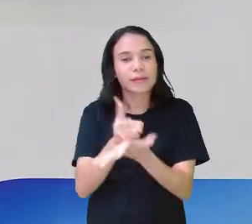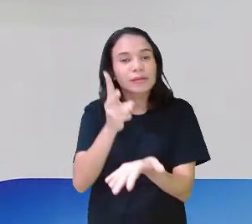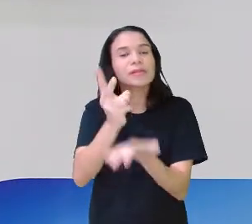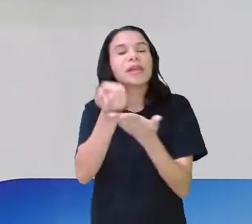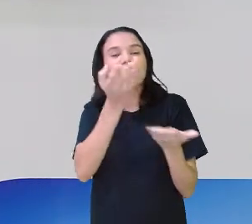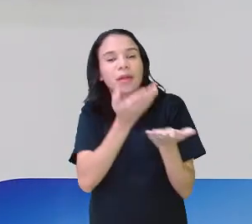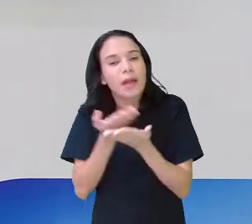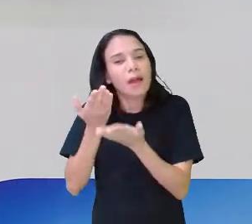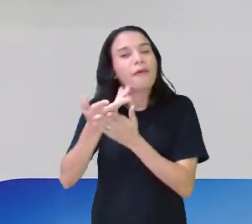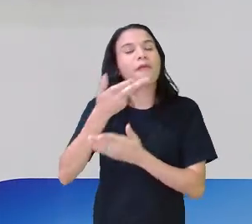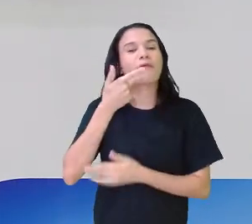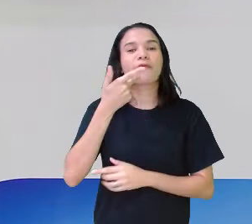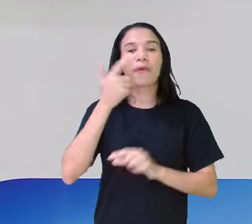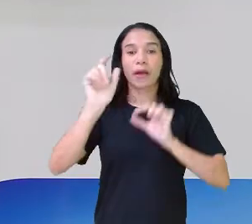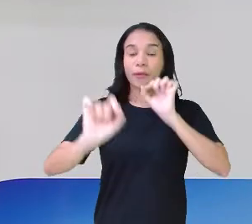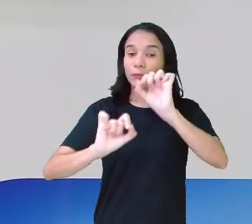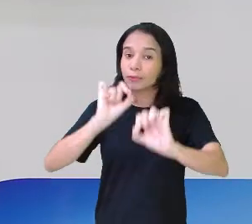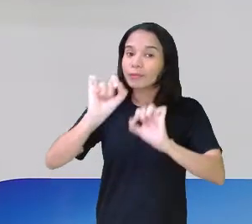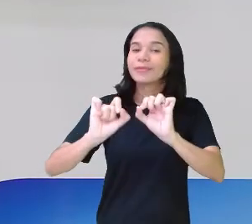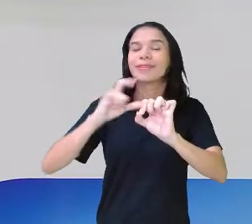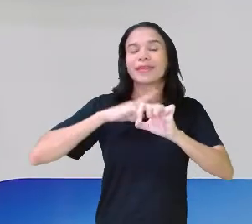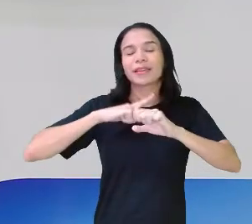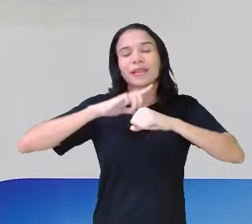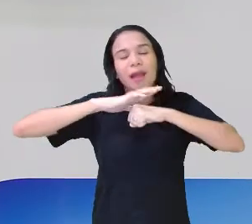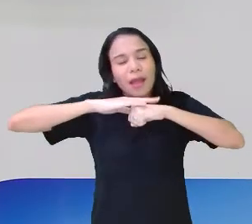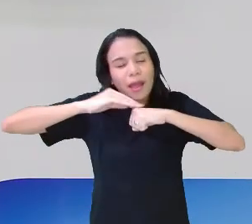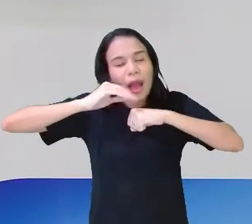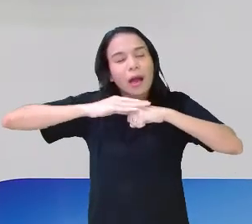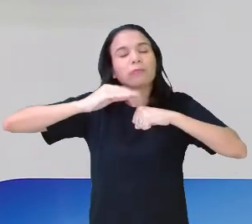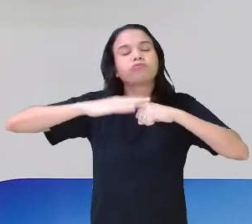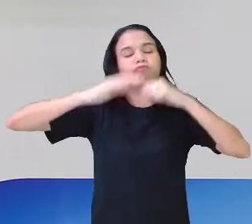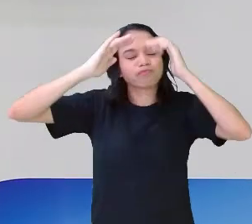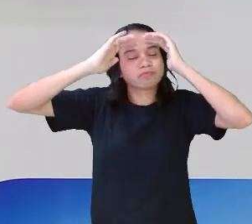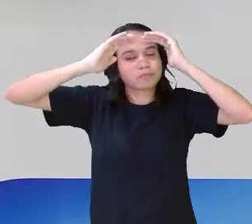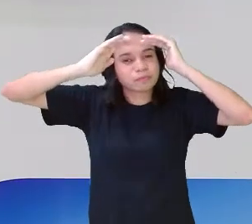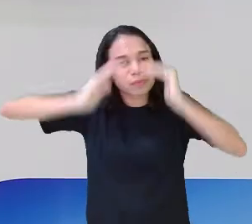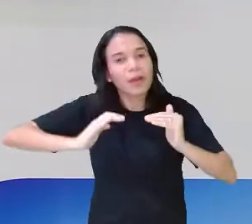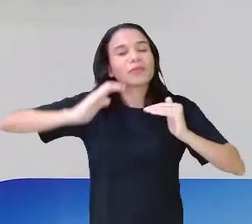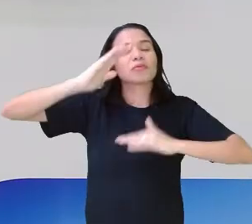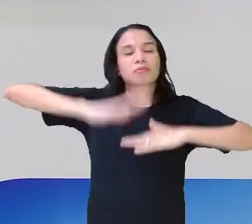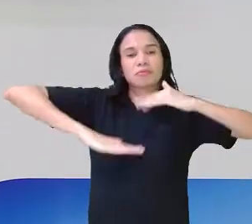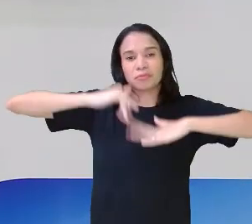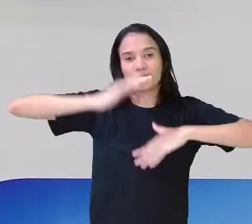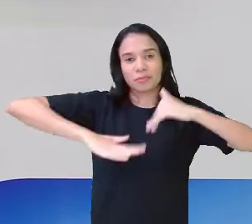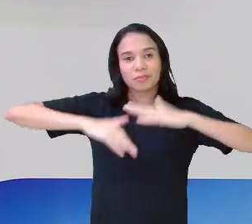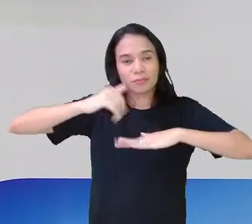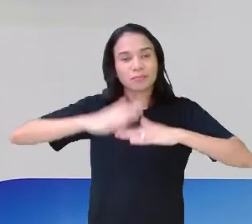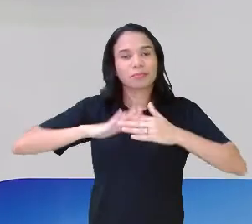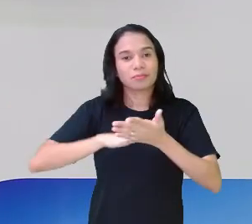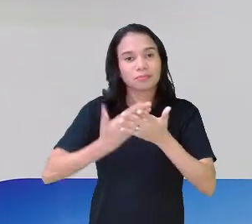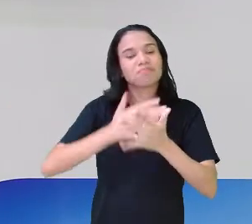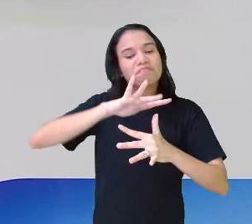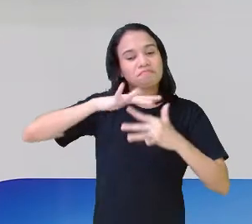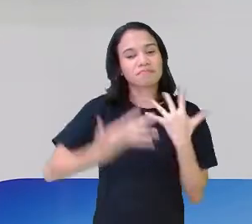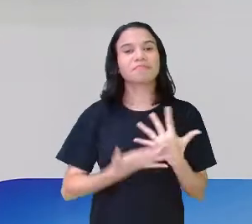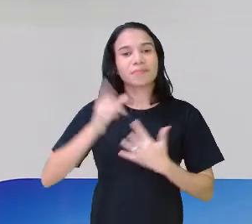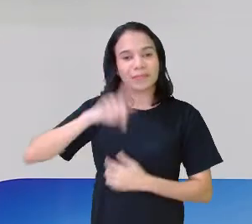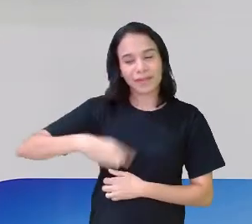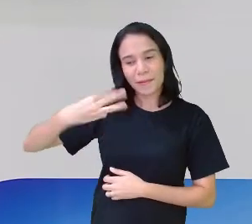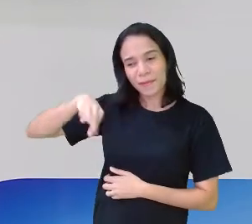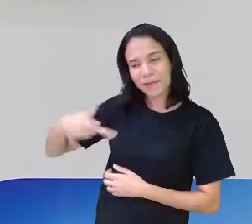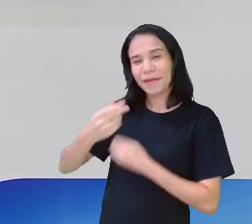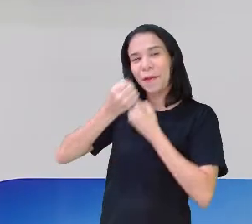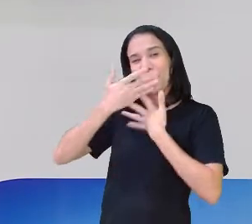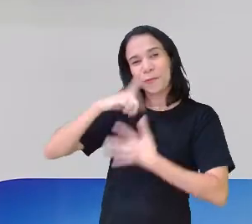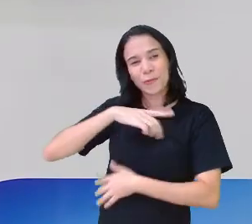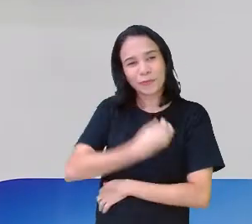as minhas aulas deixar registrado meu carinho, minha admiração por esses profissionais ímpares. Então, Maria Helena, bom